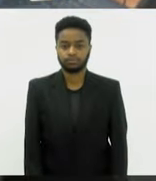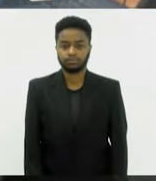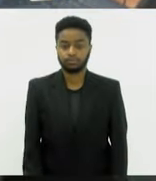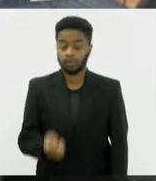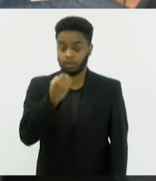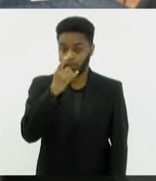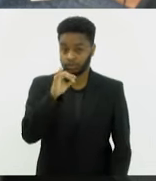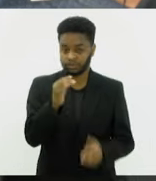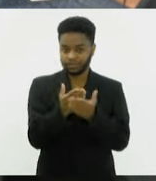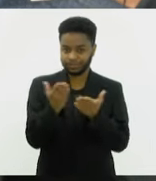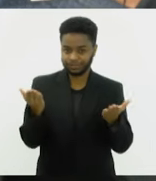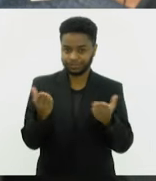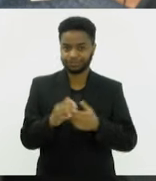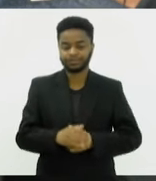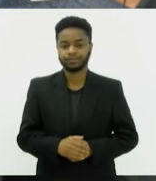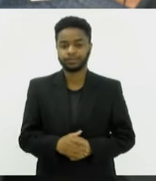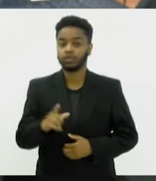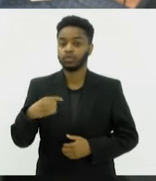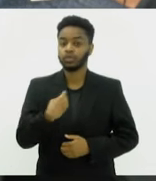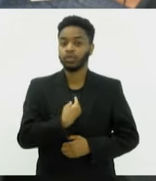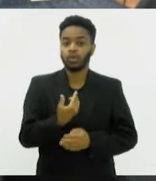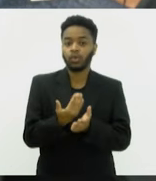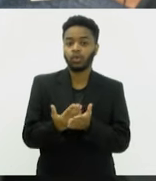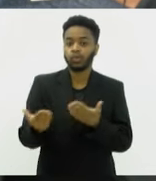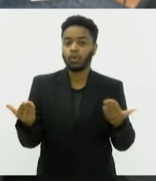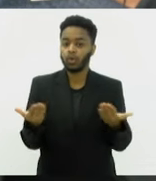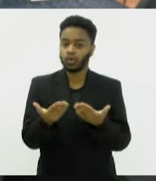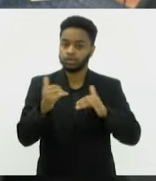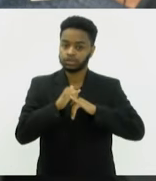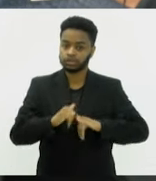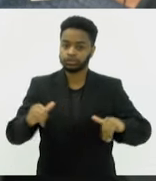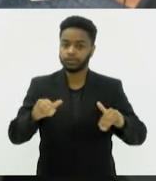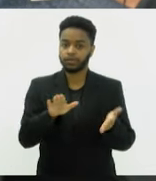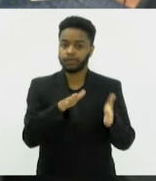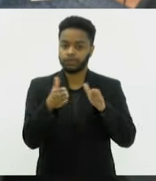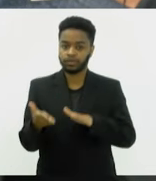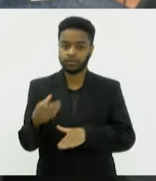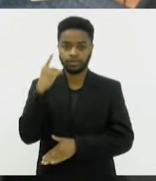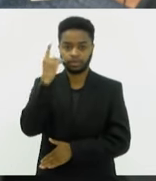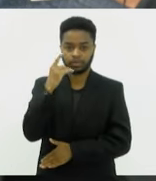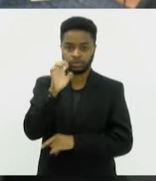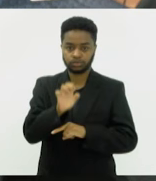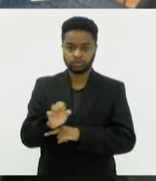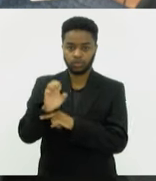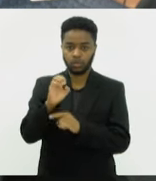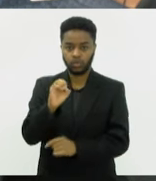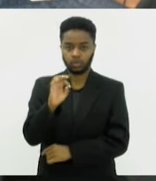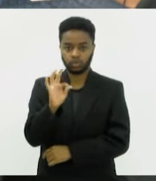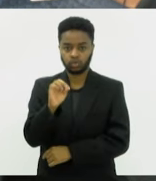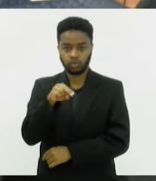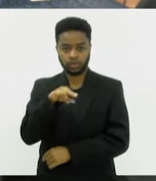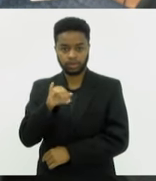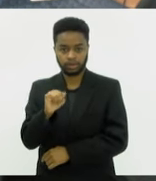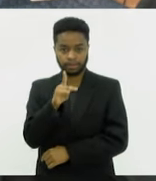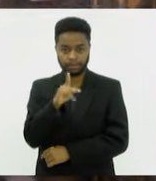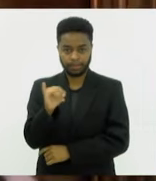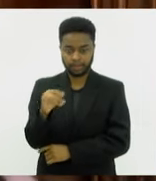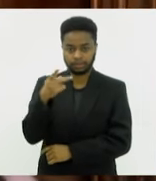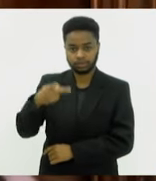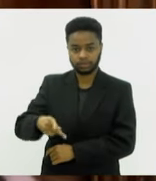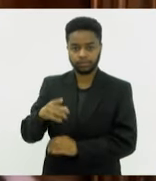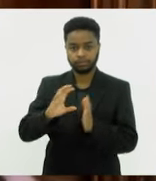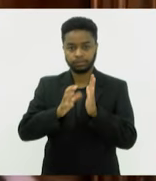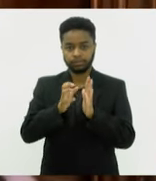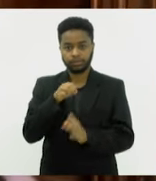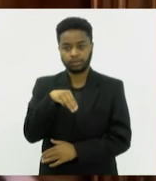Bom Dia. Abrimos esta edição com a notícia da morte do deputado estadual Otônia de Paula Pai, do MDB, pai